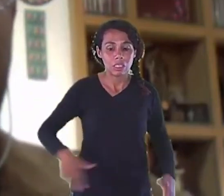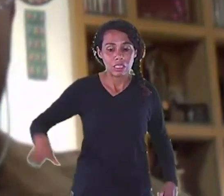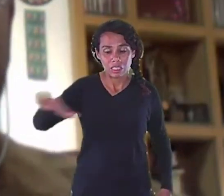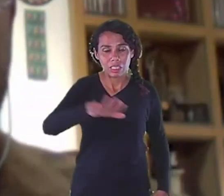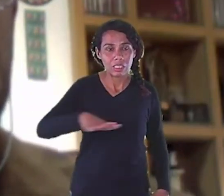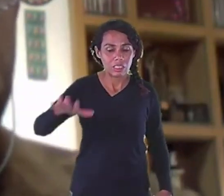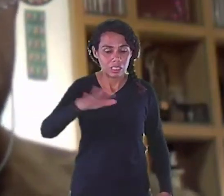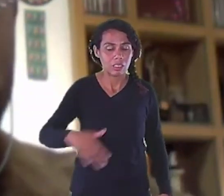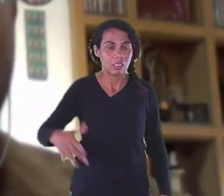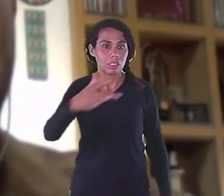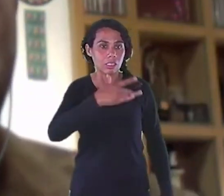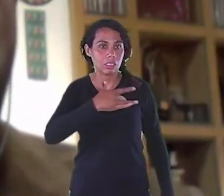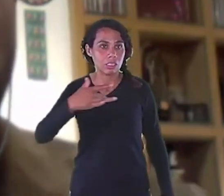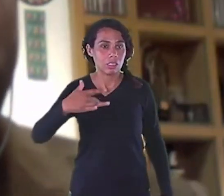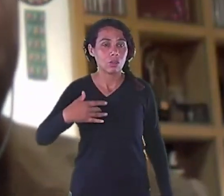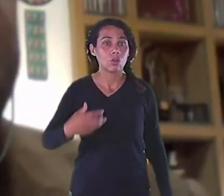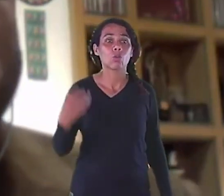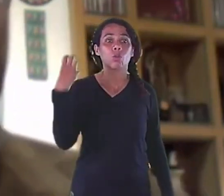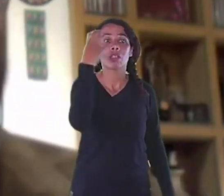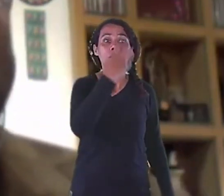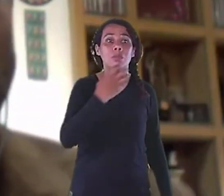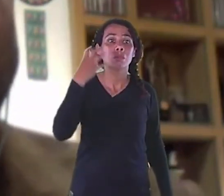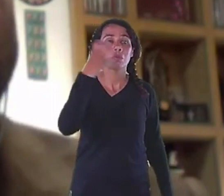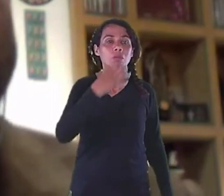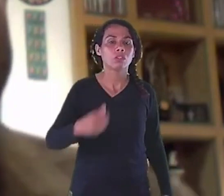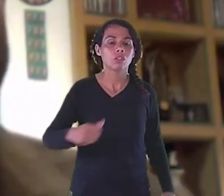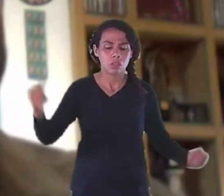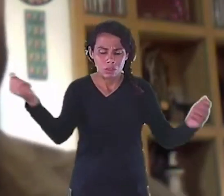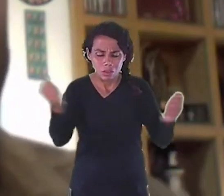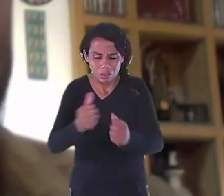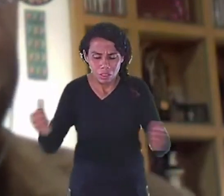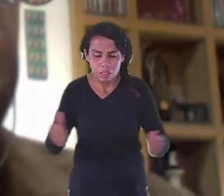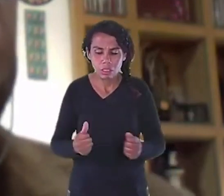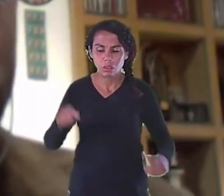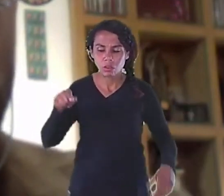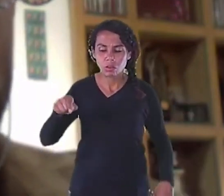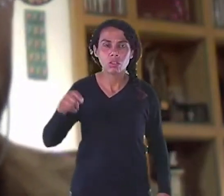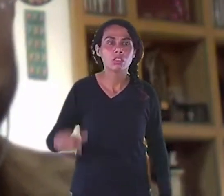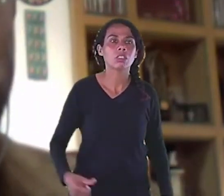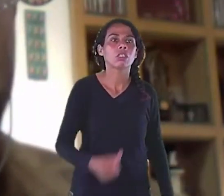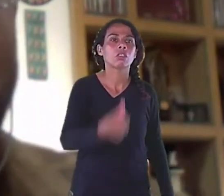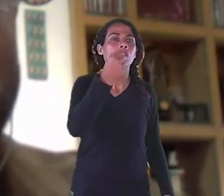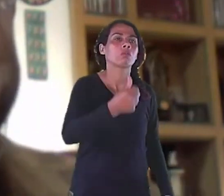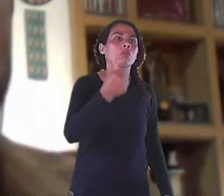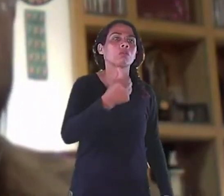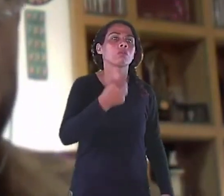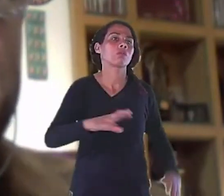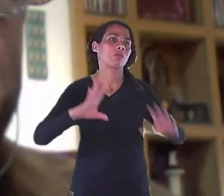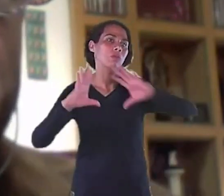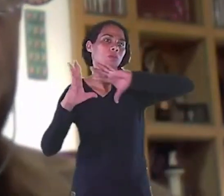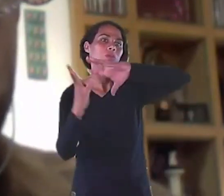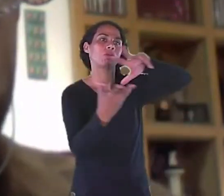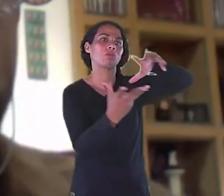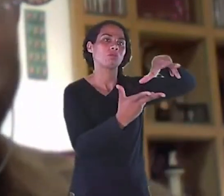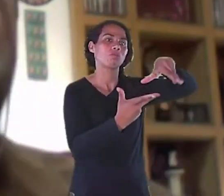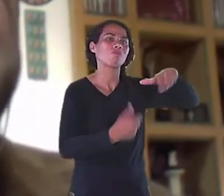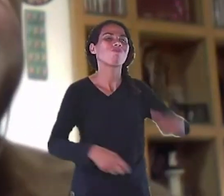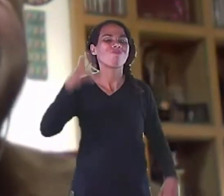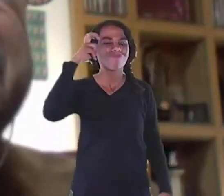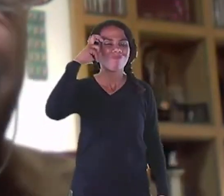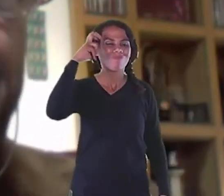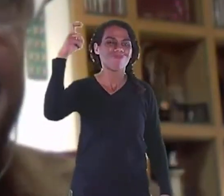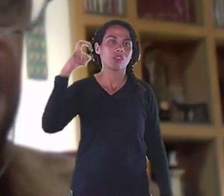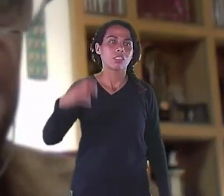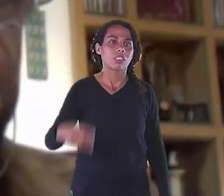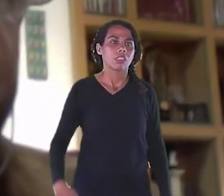Bom Eu fiquei No impacto Da informação Que eu recebi Antes da minha palestra Mas